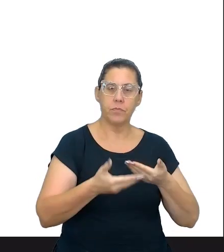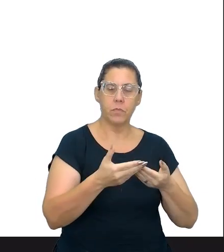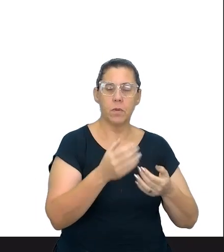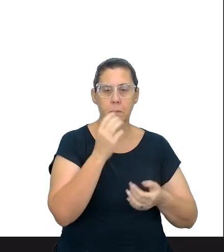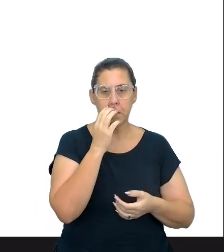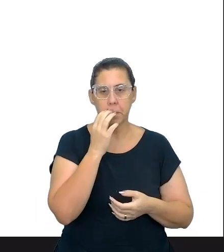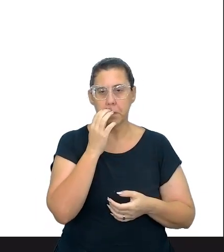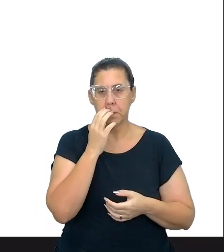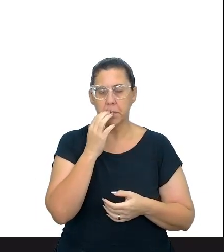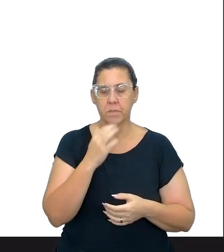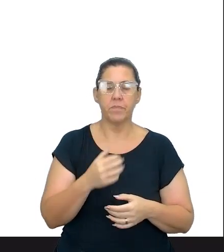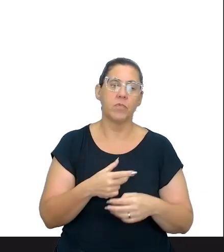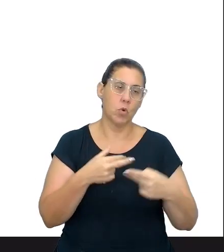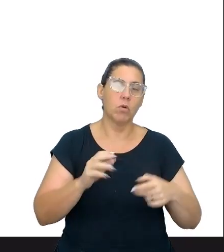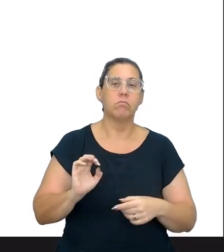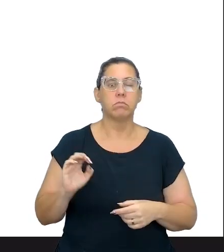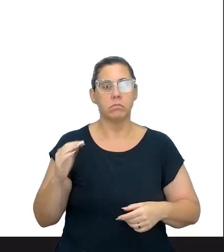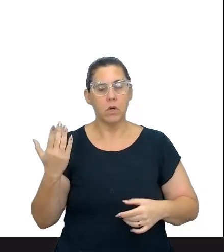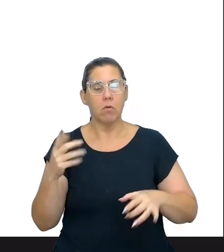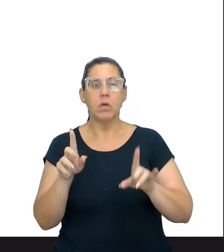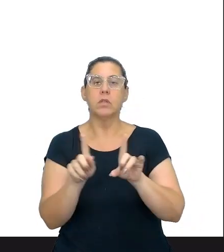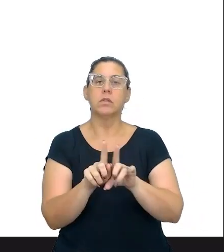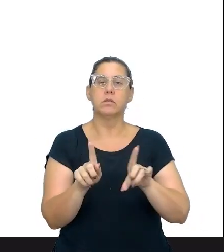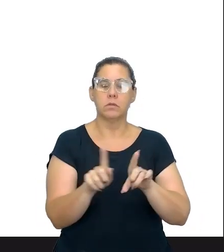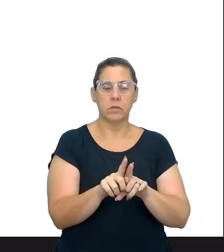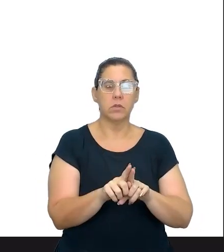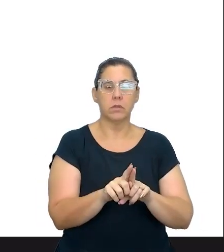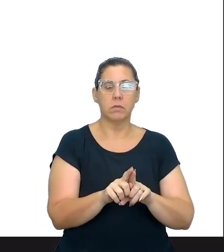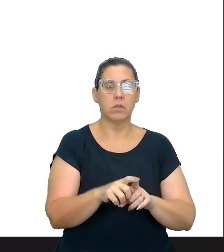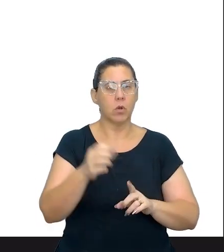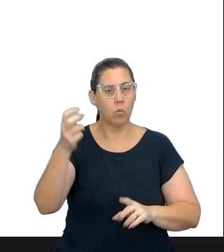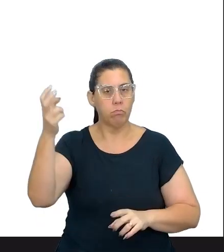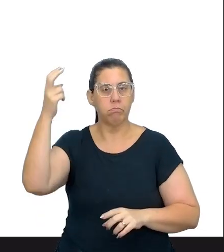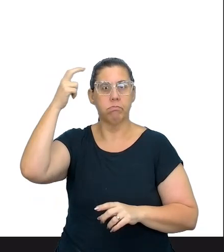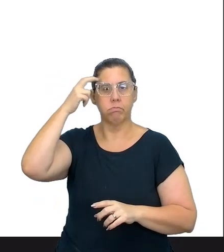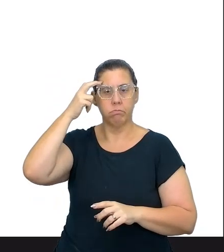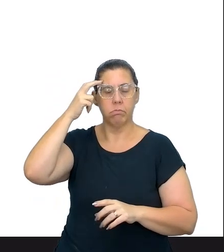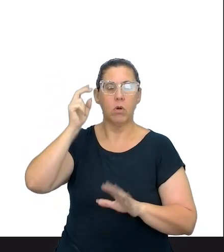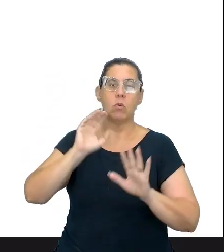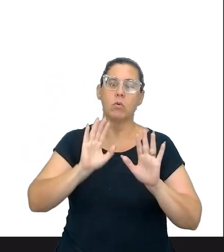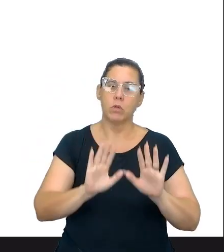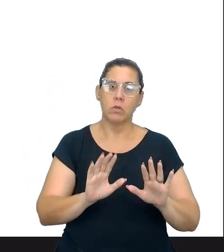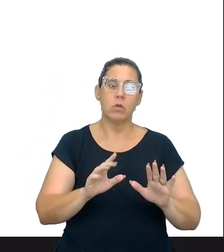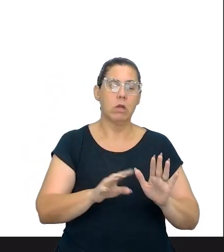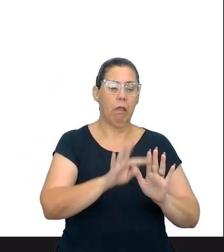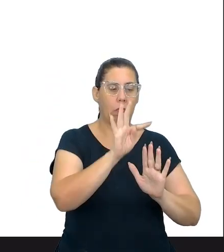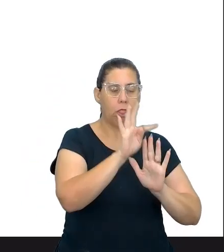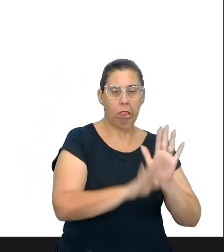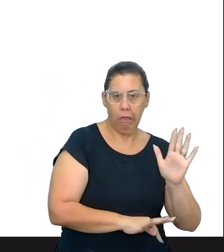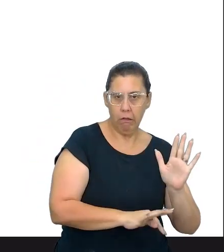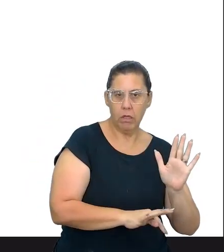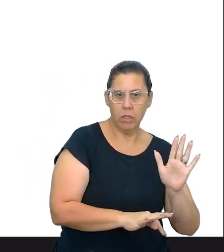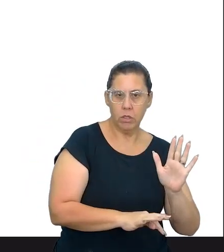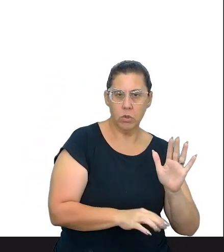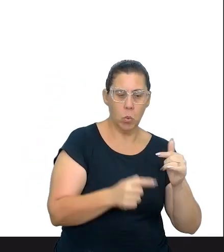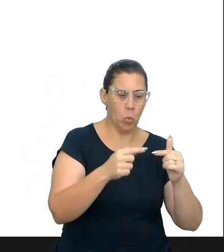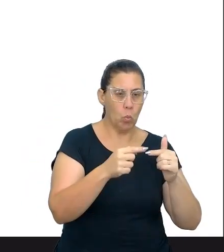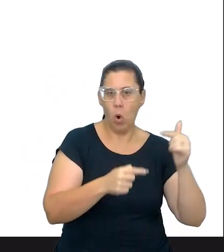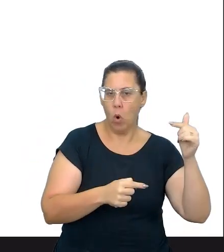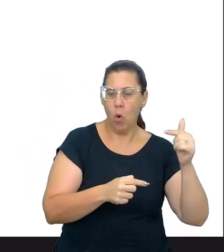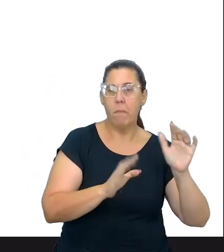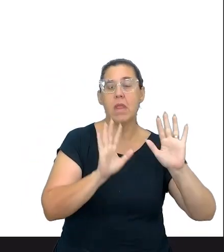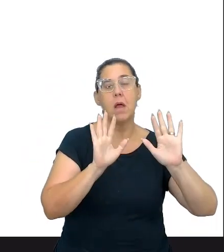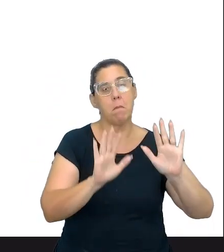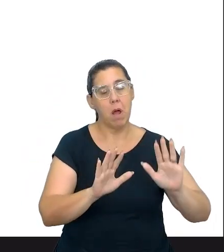situacionais e também os socioculturais. Então, não há textos incoerentes, né? Mas